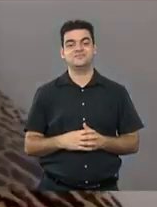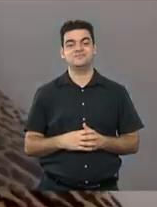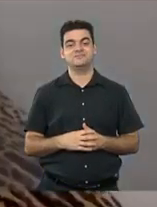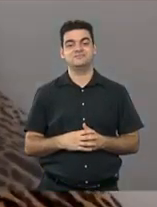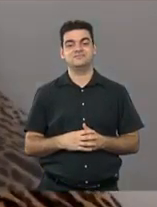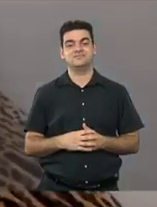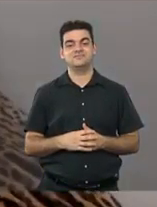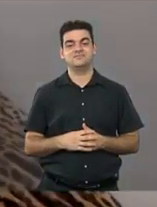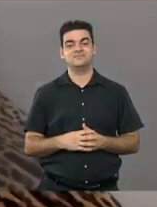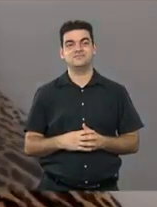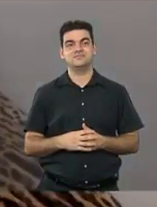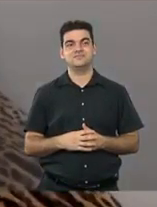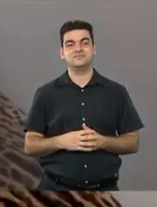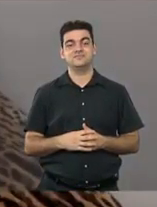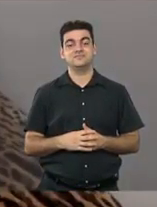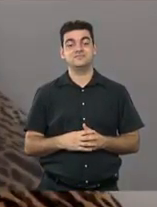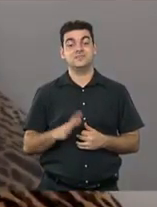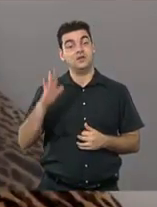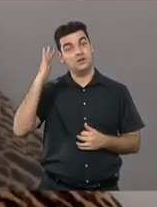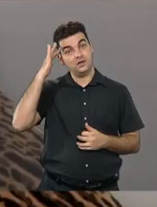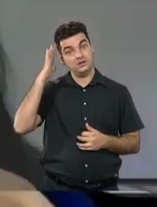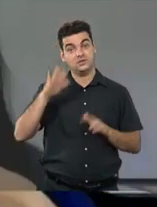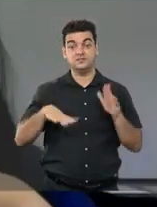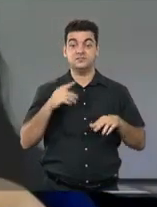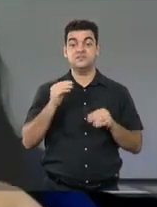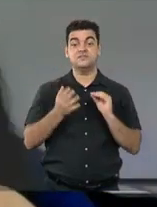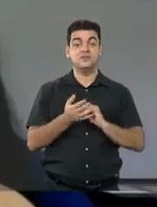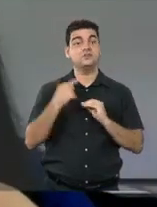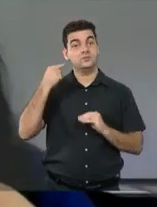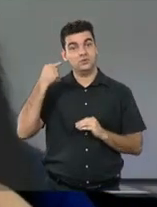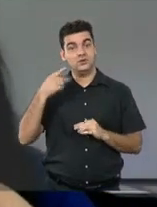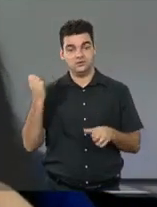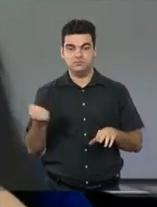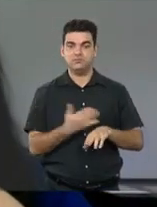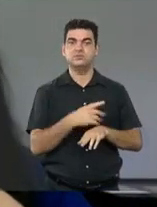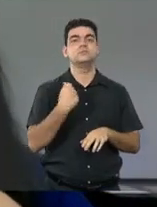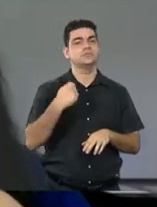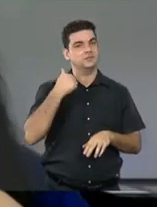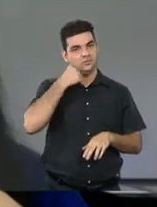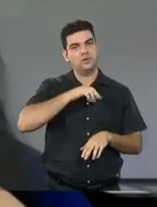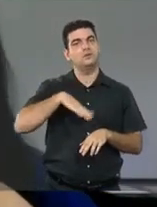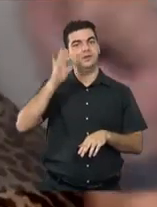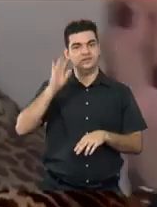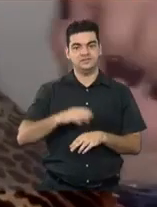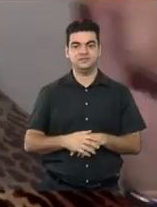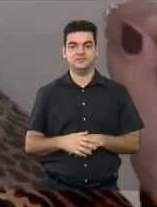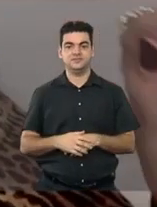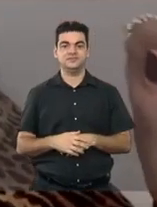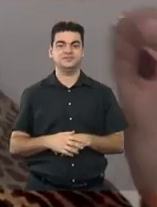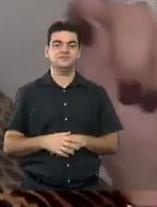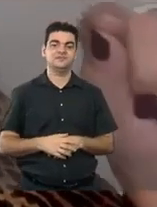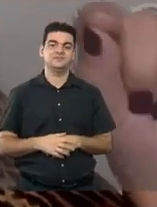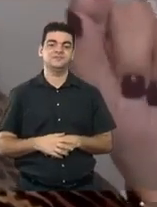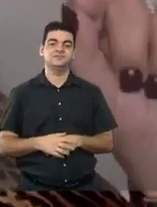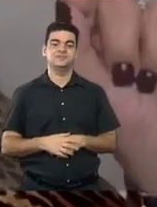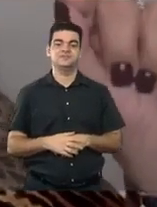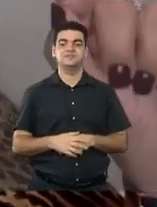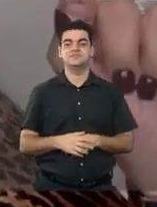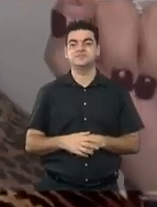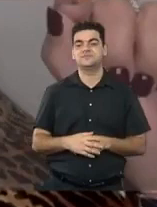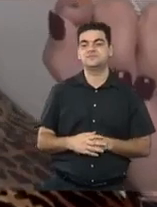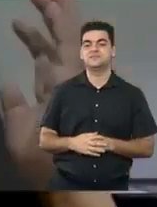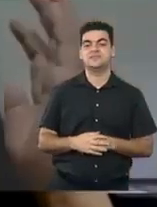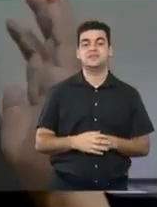eu acho que o que tá faltando na política é só as mulheres, ouviu? Não, não, aí Joênia, eu vou te falar uma coisa, tô